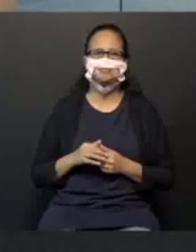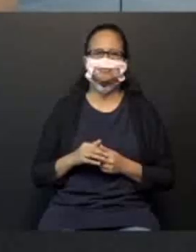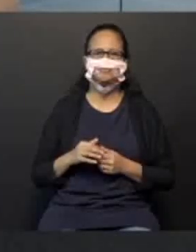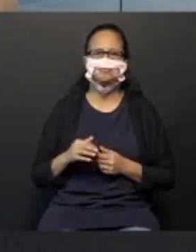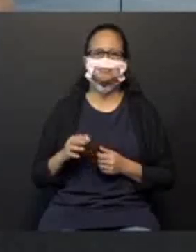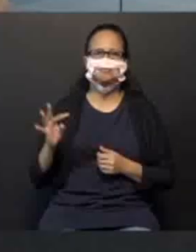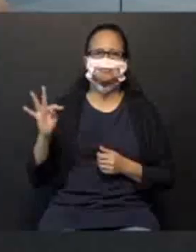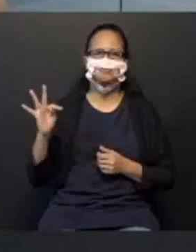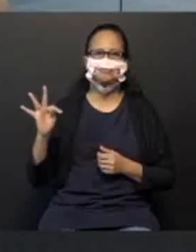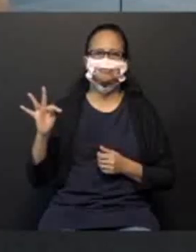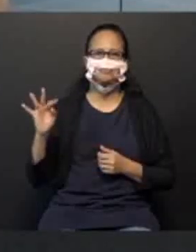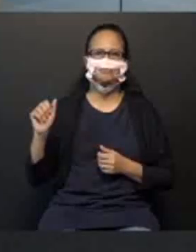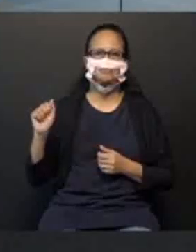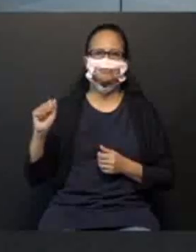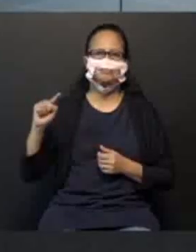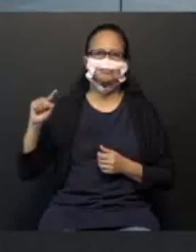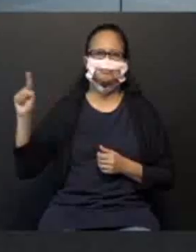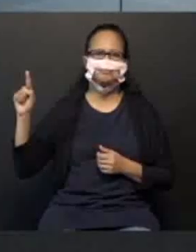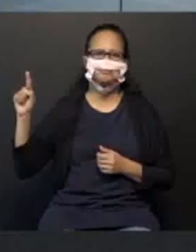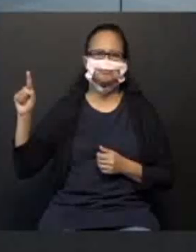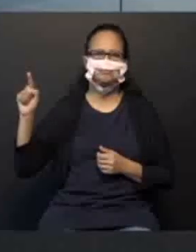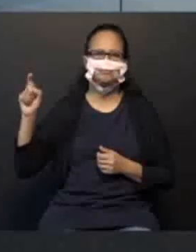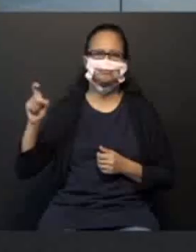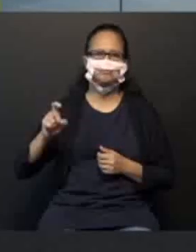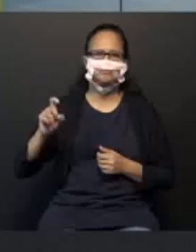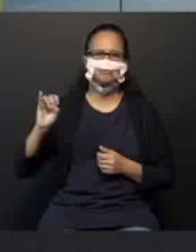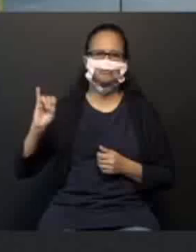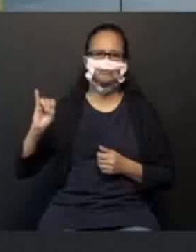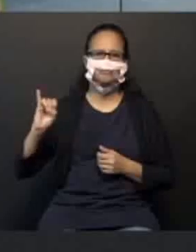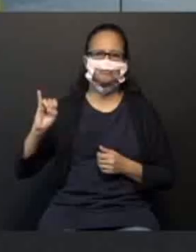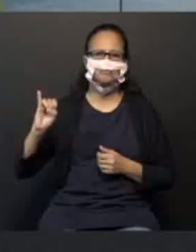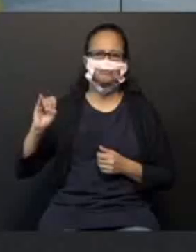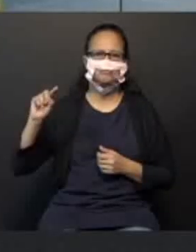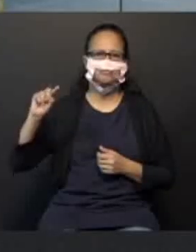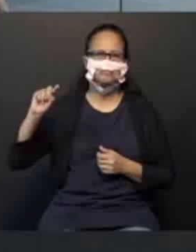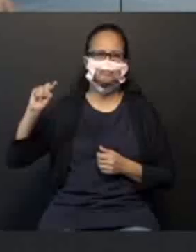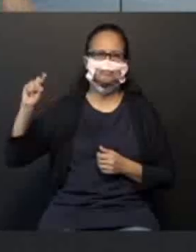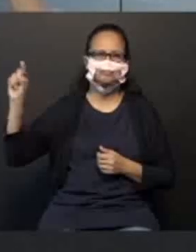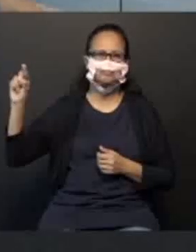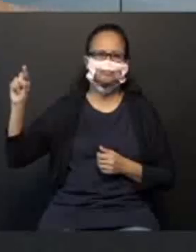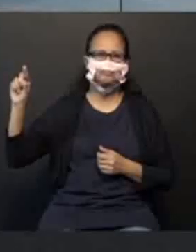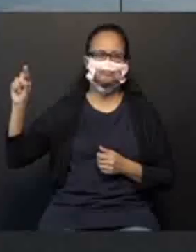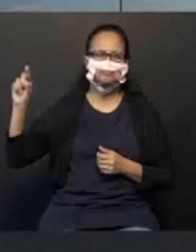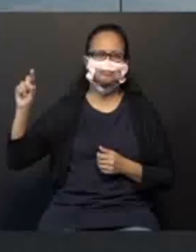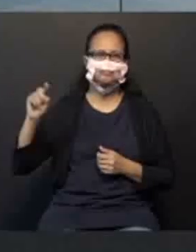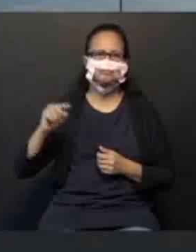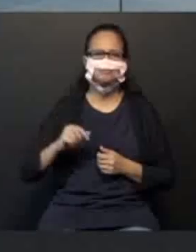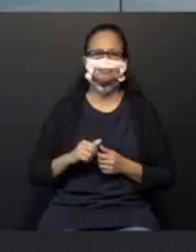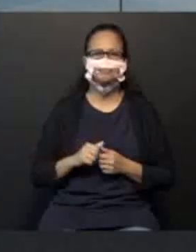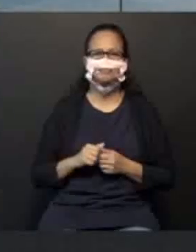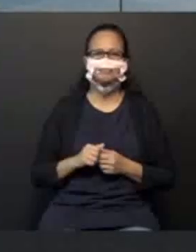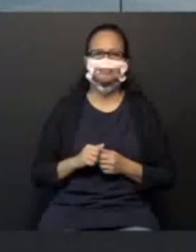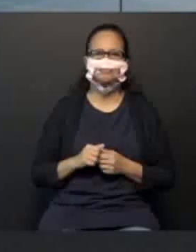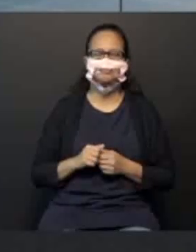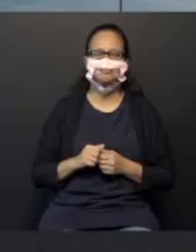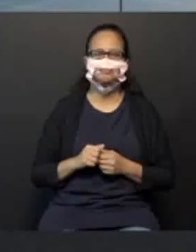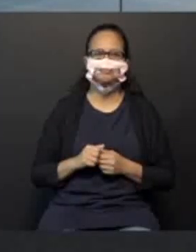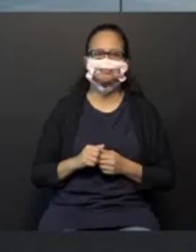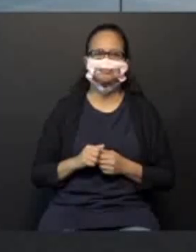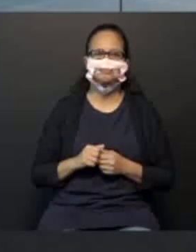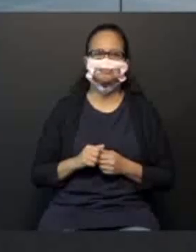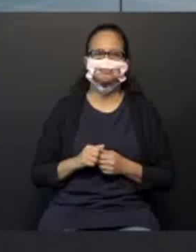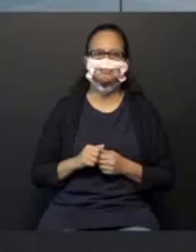Este acento é o agudo. Olha que legal. Aprendemos até português, né? Junto. Caminha juntinho.